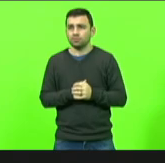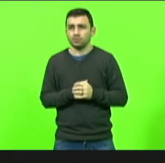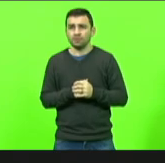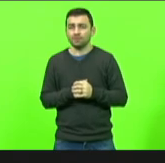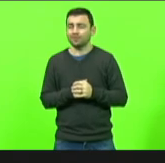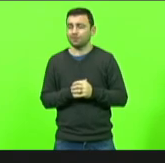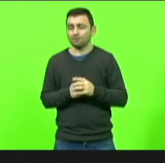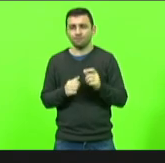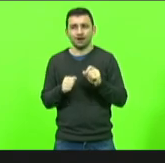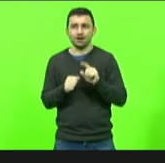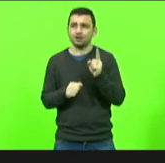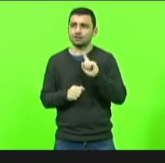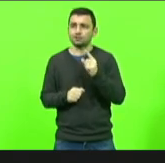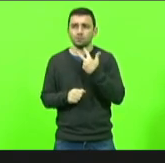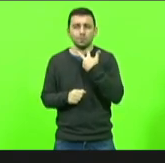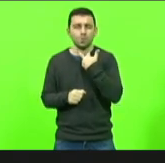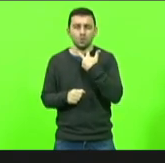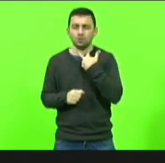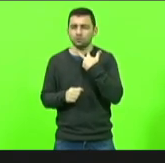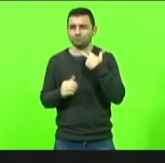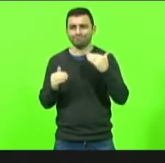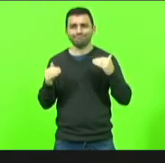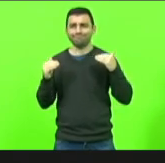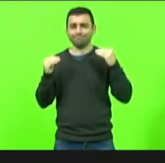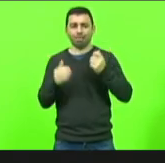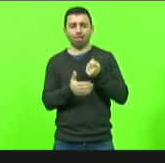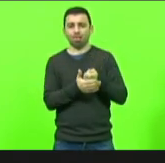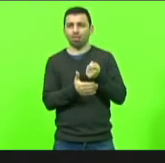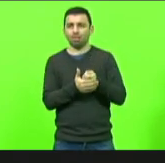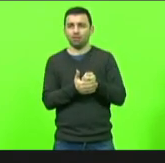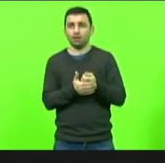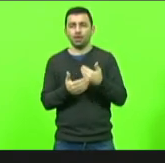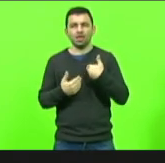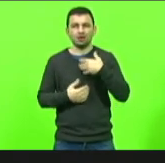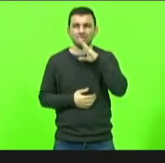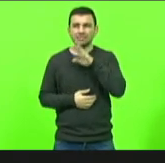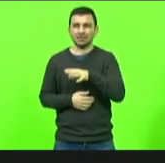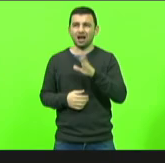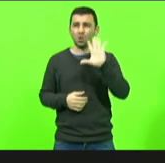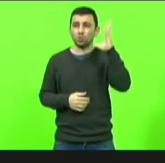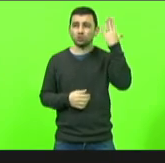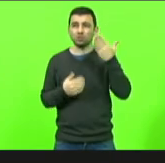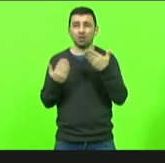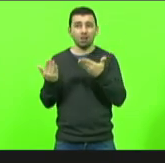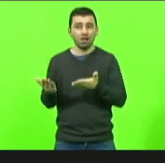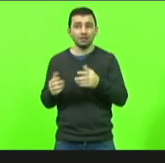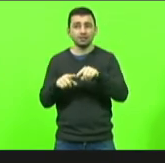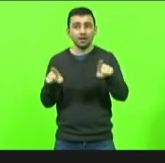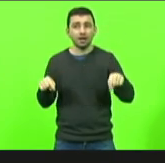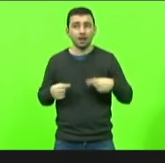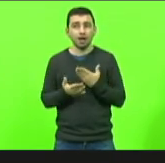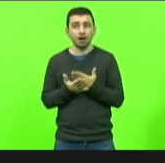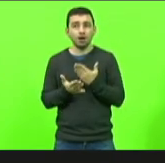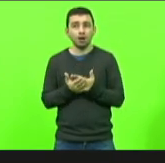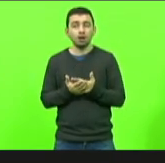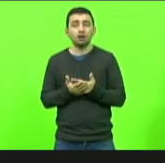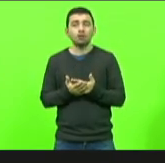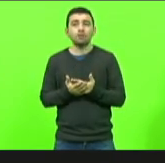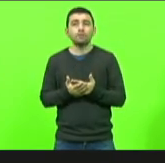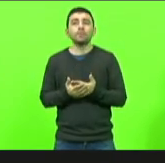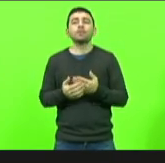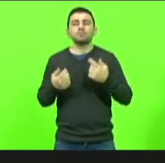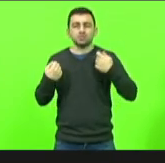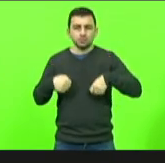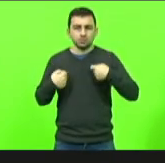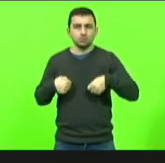isso não use dessa autoridade momentânea por isso eu repudio o que aconteceu em sala de aula o estado deveria buscar sim